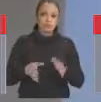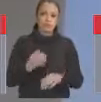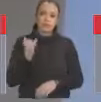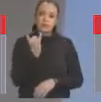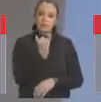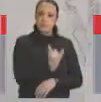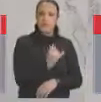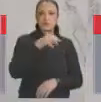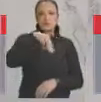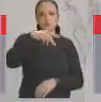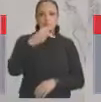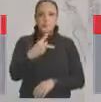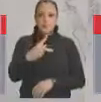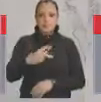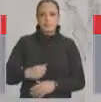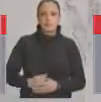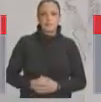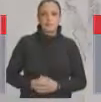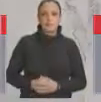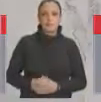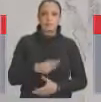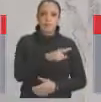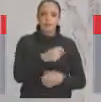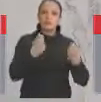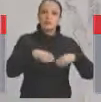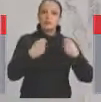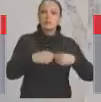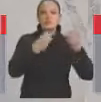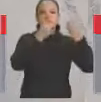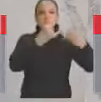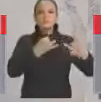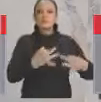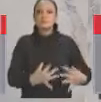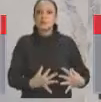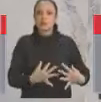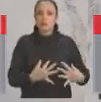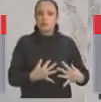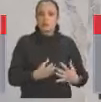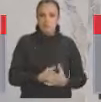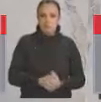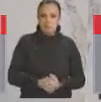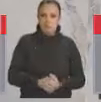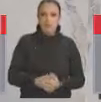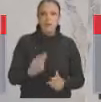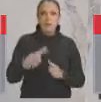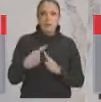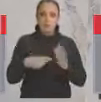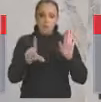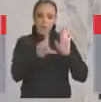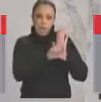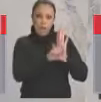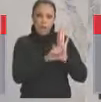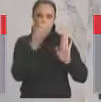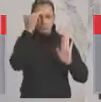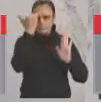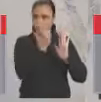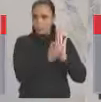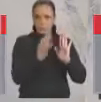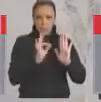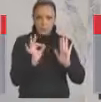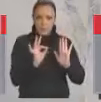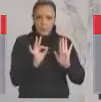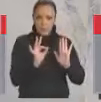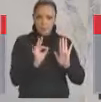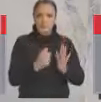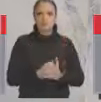Público. Esse movimento aqui vai ter que prestar contas no Ministério Público, porque está violando a lei, está afrontando a legislação,